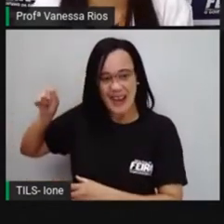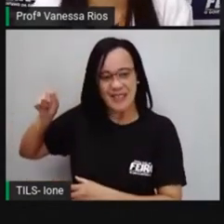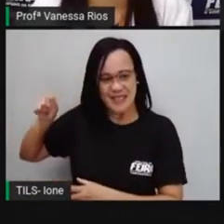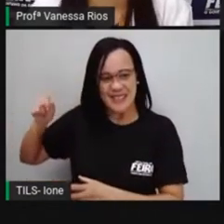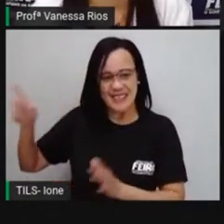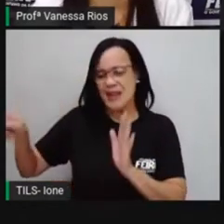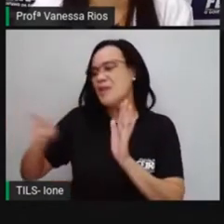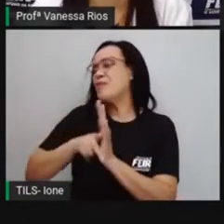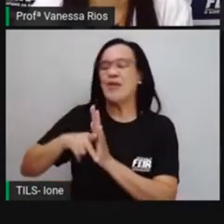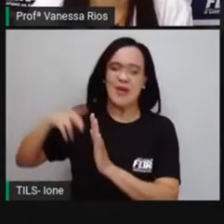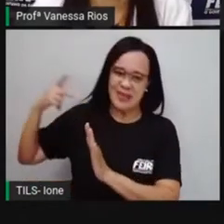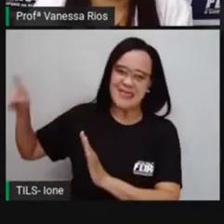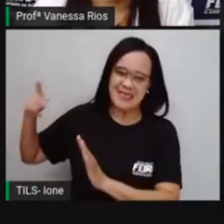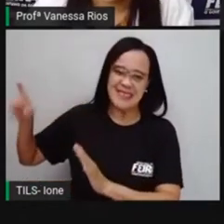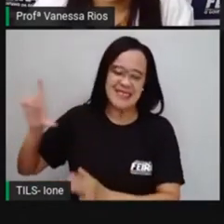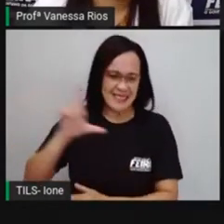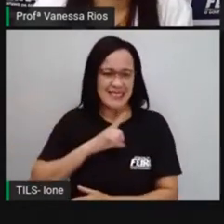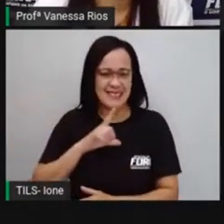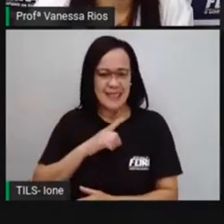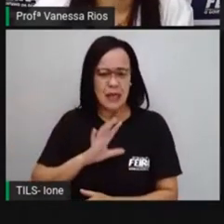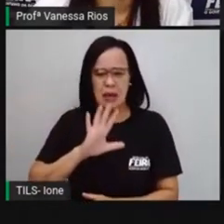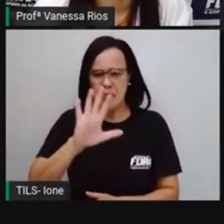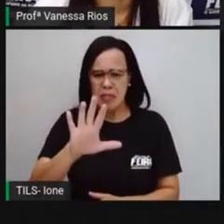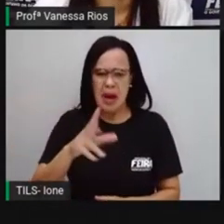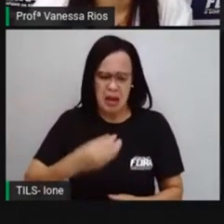como se não fossem aí seres humanos.